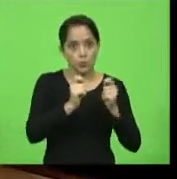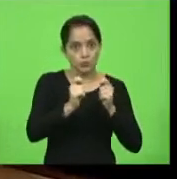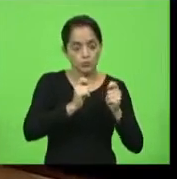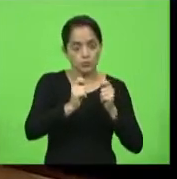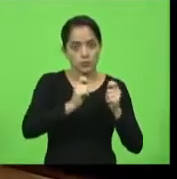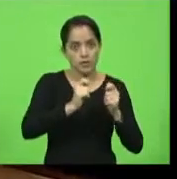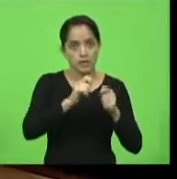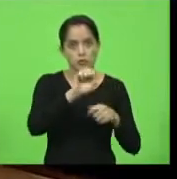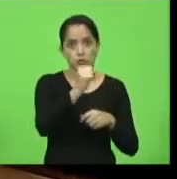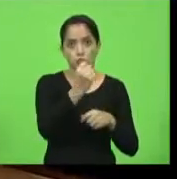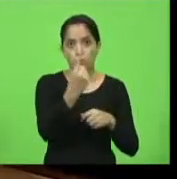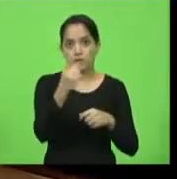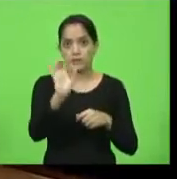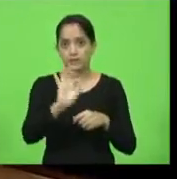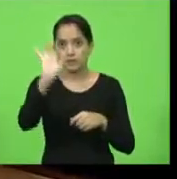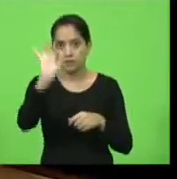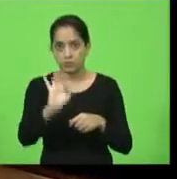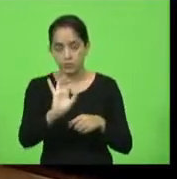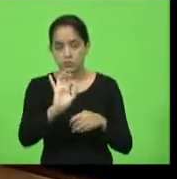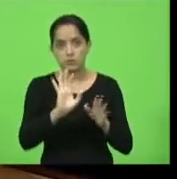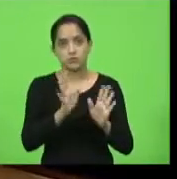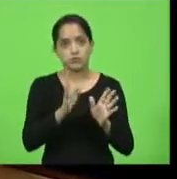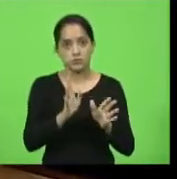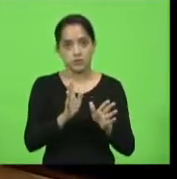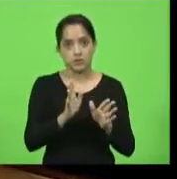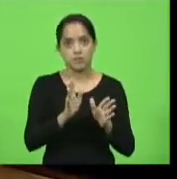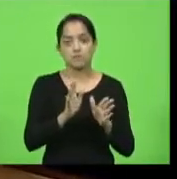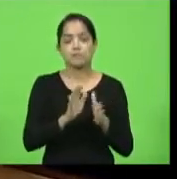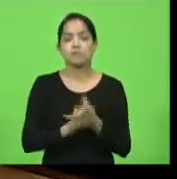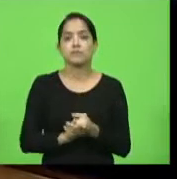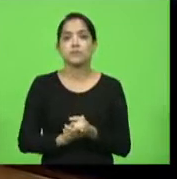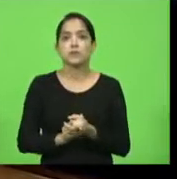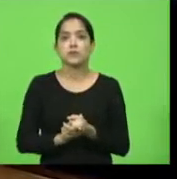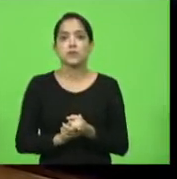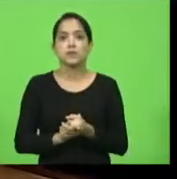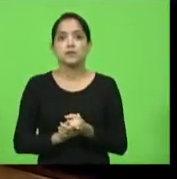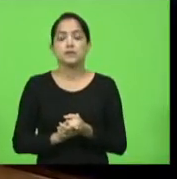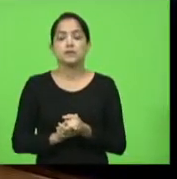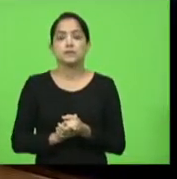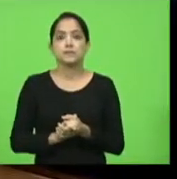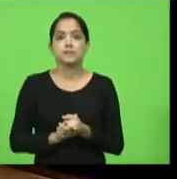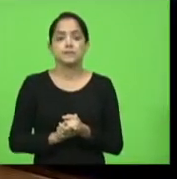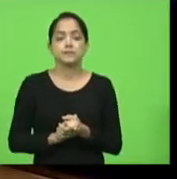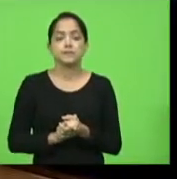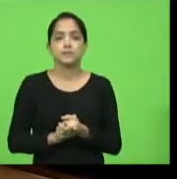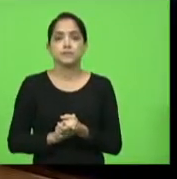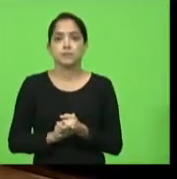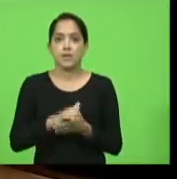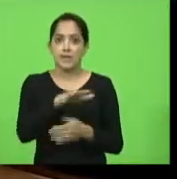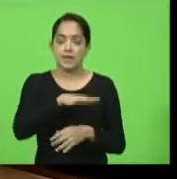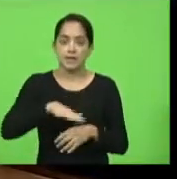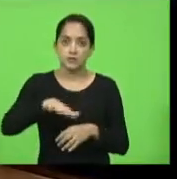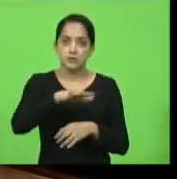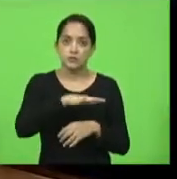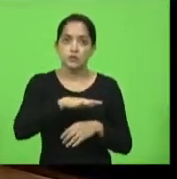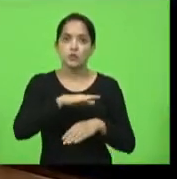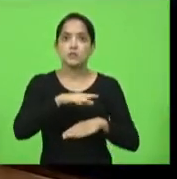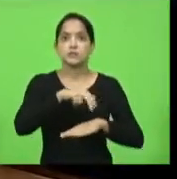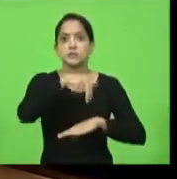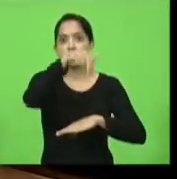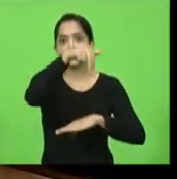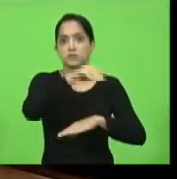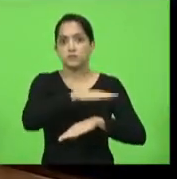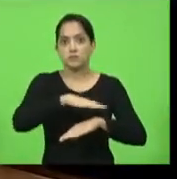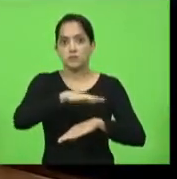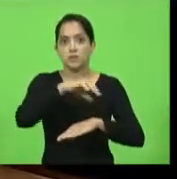% de ocupação, da mesma forma, regiões como o Alto Vale do Rio do Peixe, já